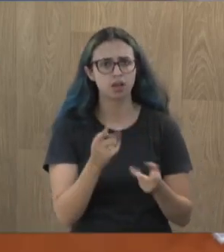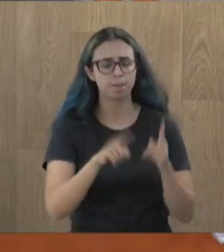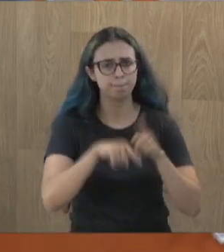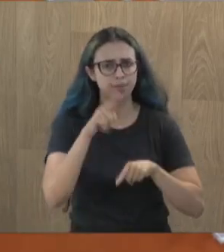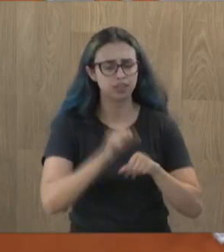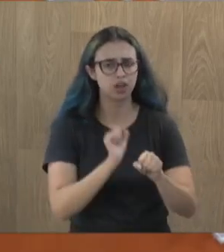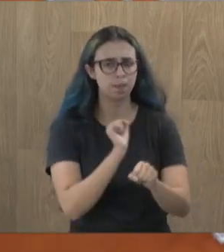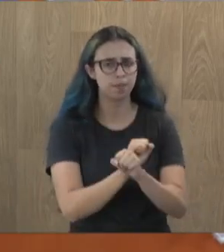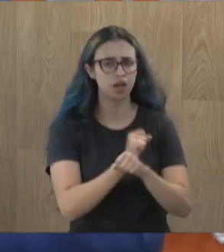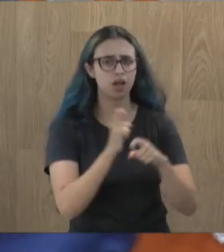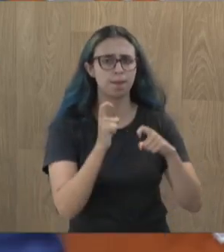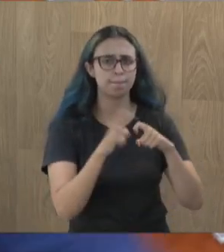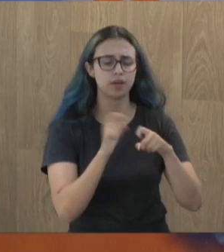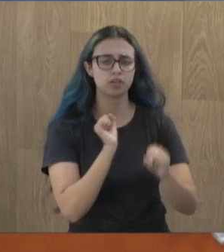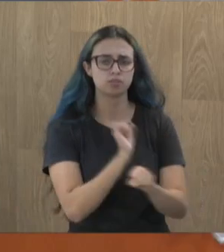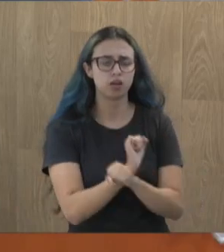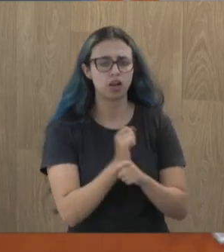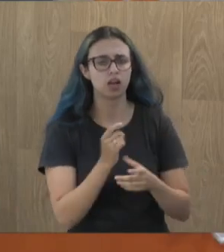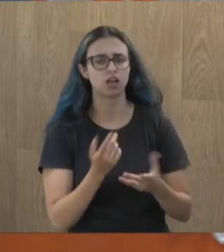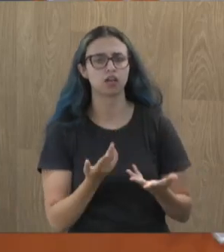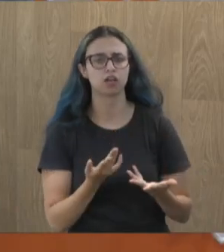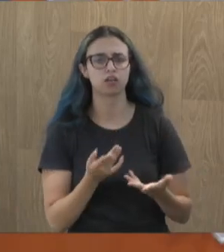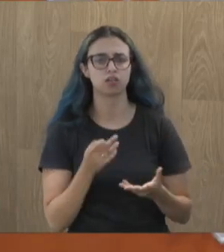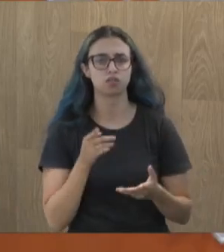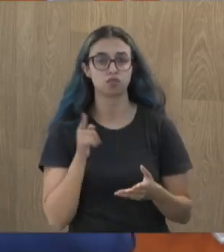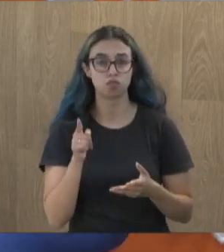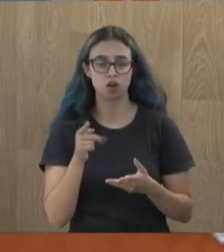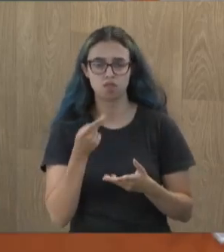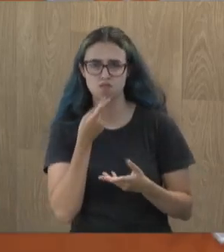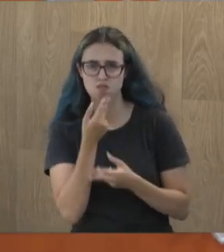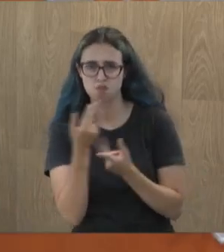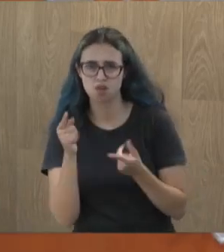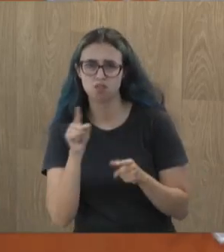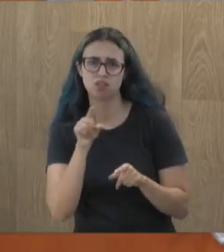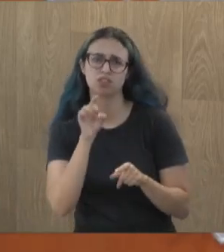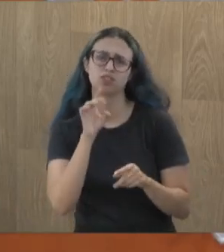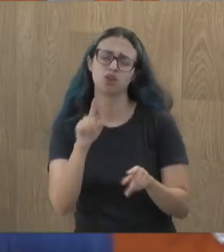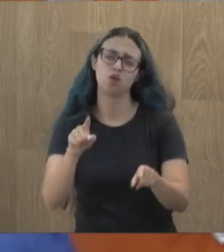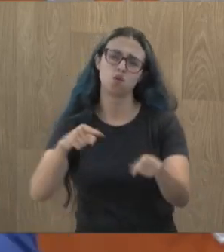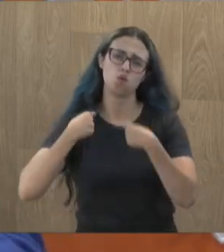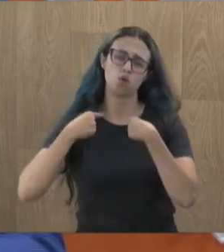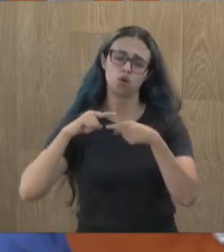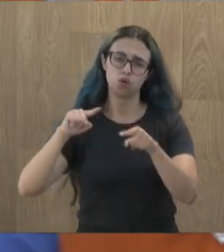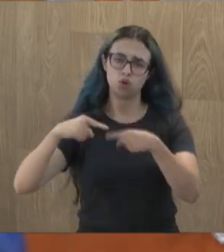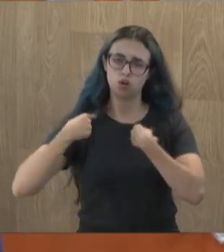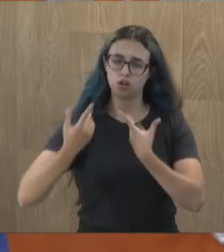e você nem parou a parabenizar, você aproveitou pra me escorraçar, pra me denigrir.